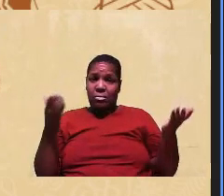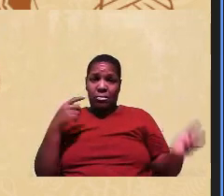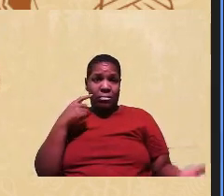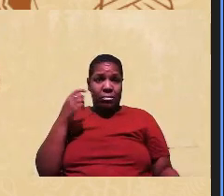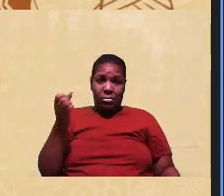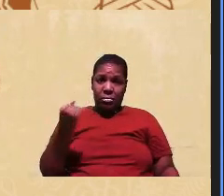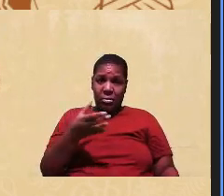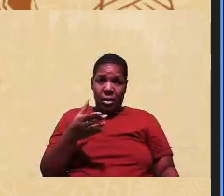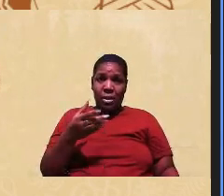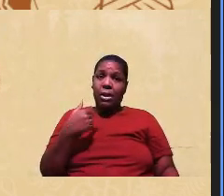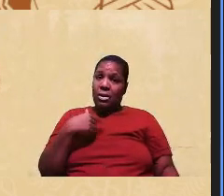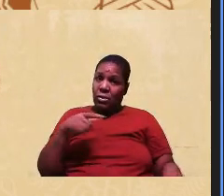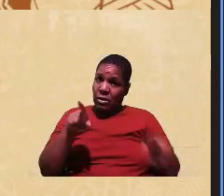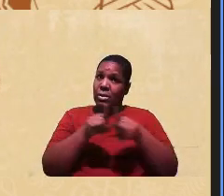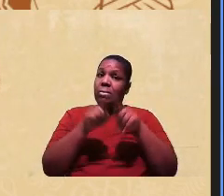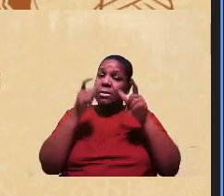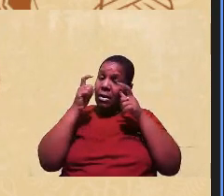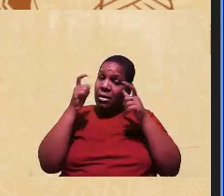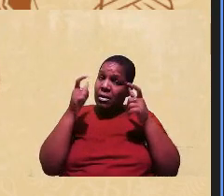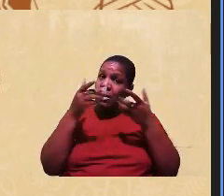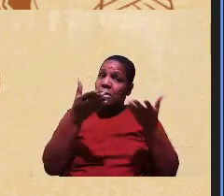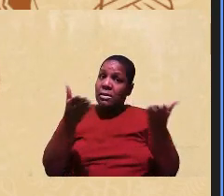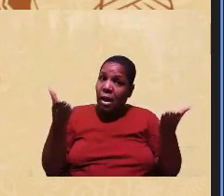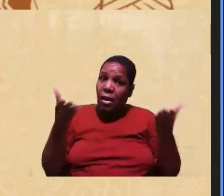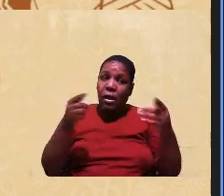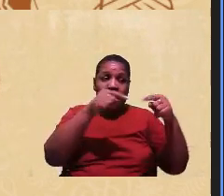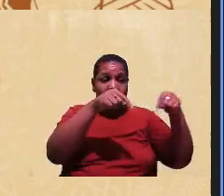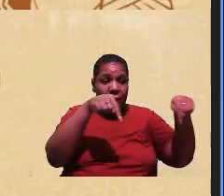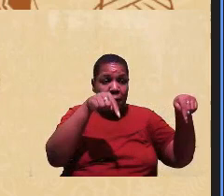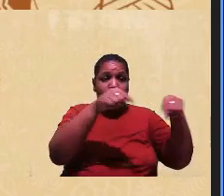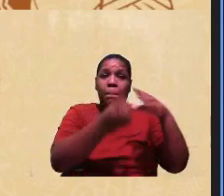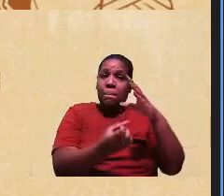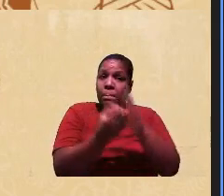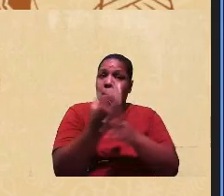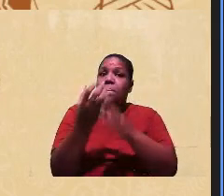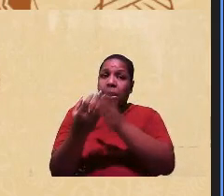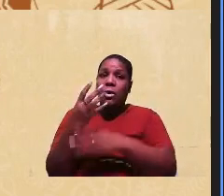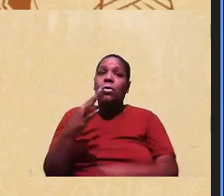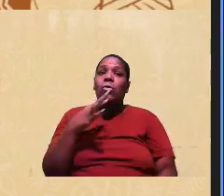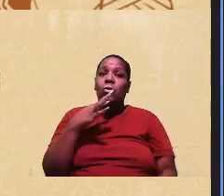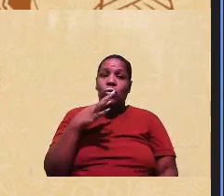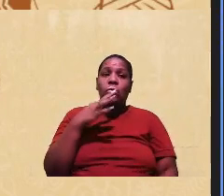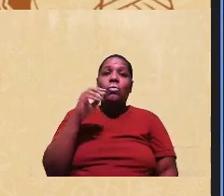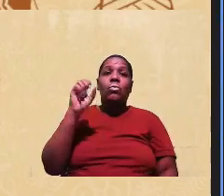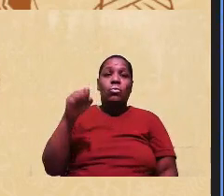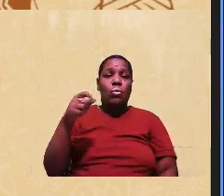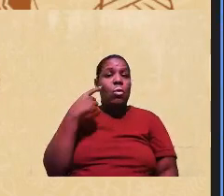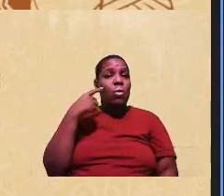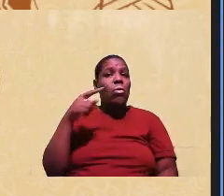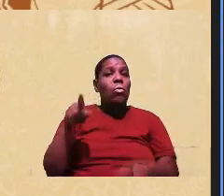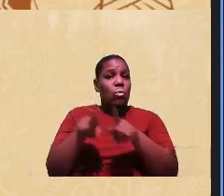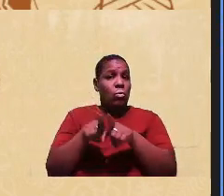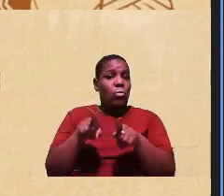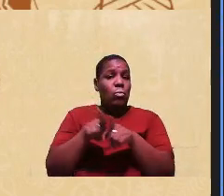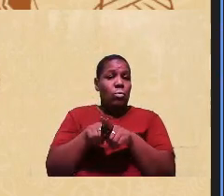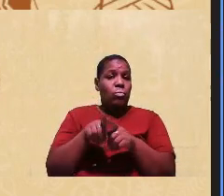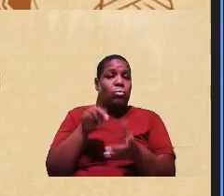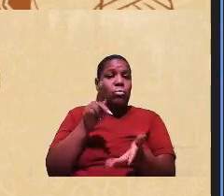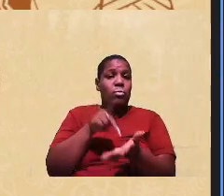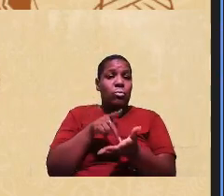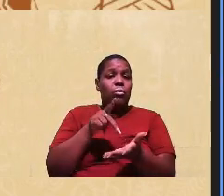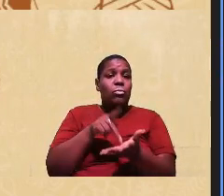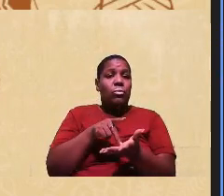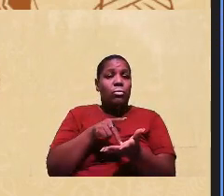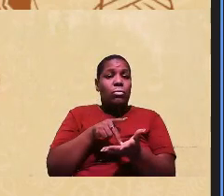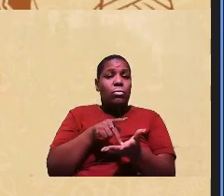Então, eu também queria chamar a atenção para esses espaços de produção de conhecimento, que, inclusive, né, dos desafios que a gente